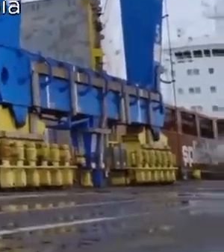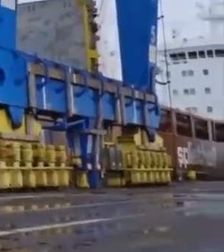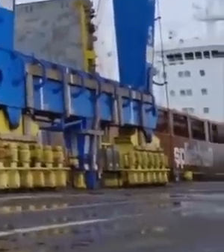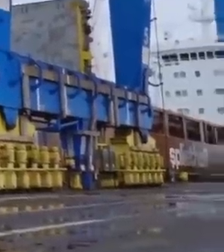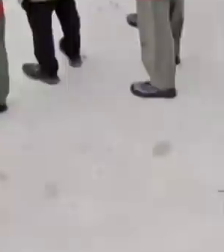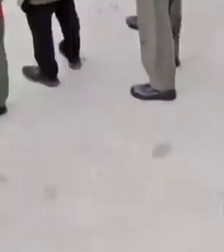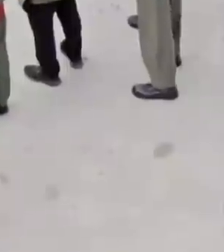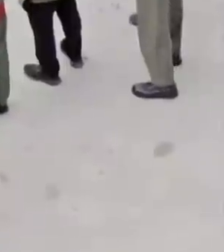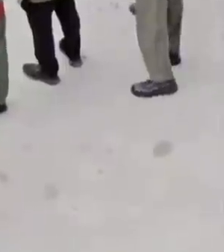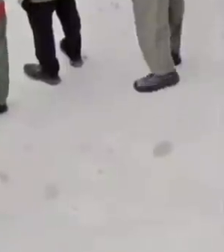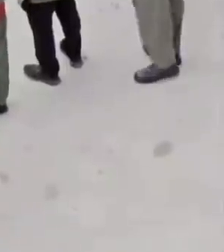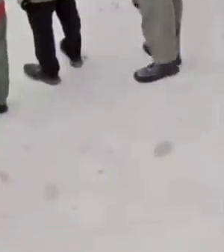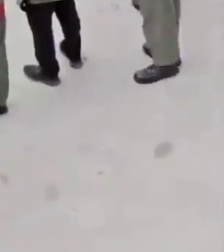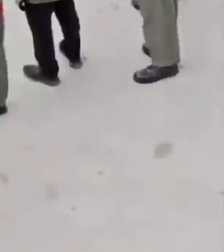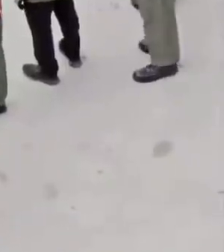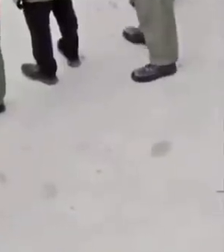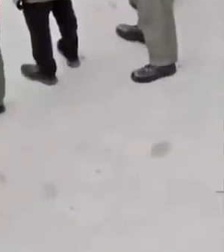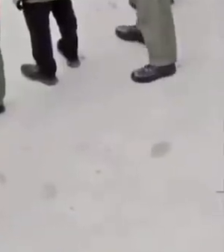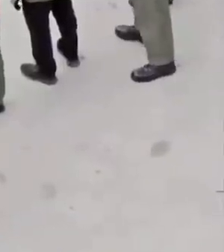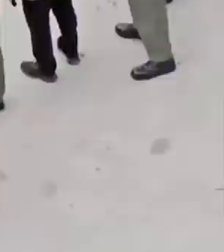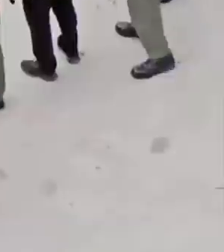a E a gente fica aqui.